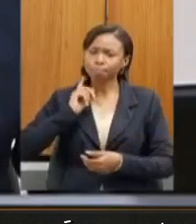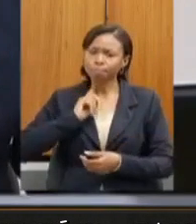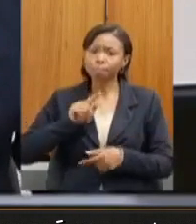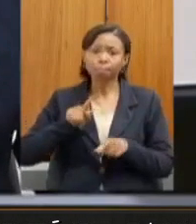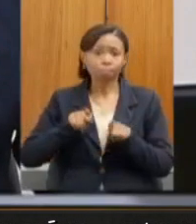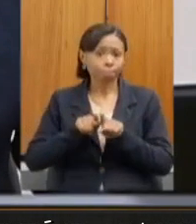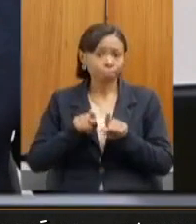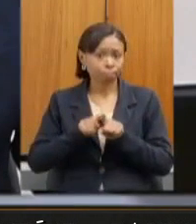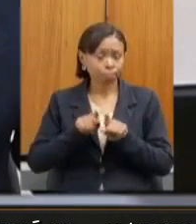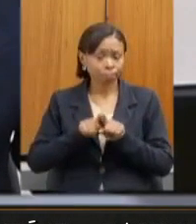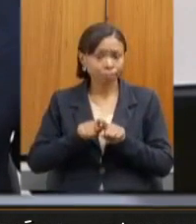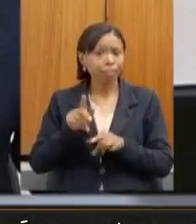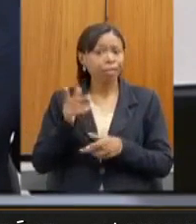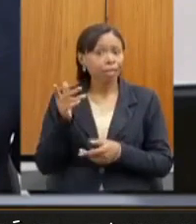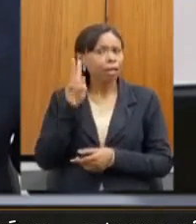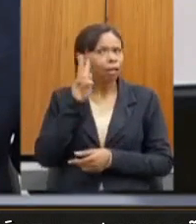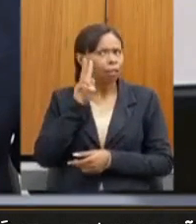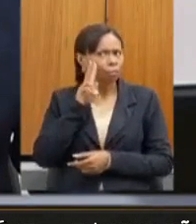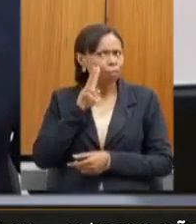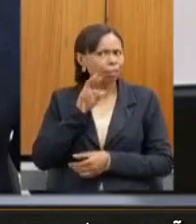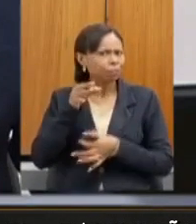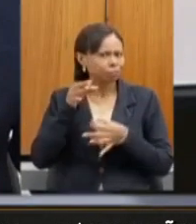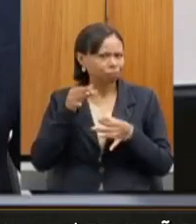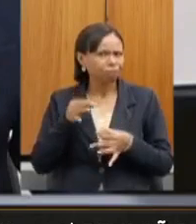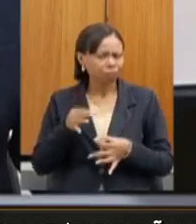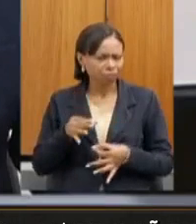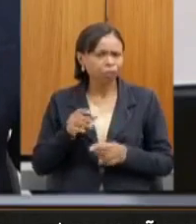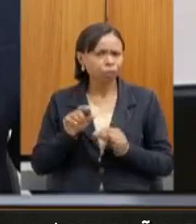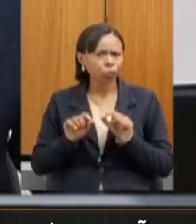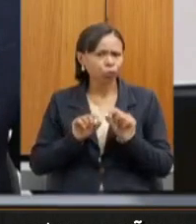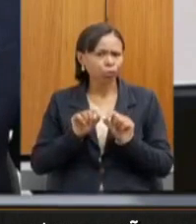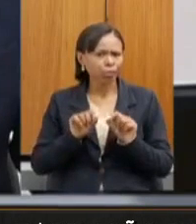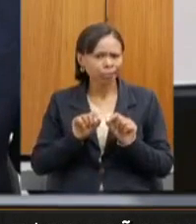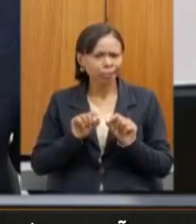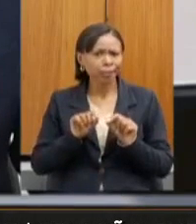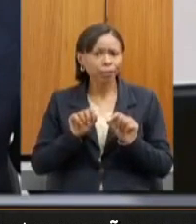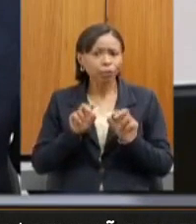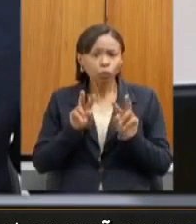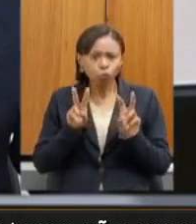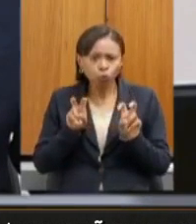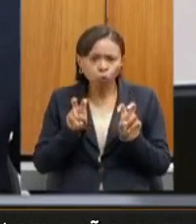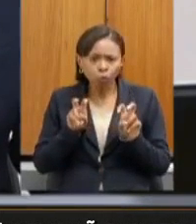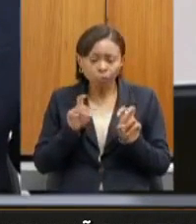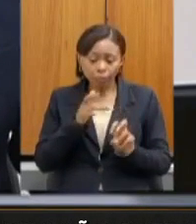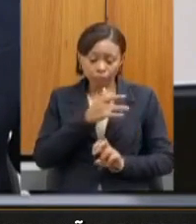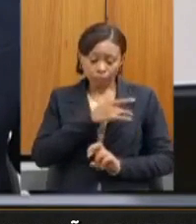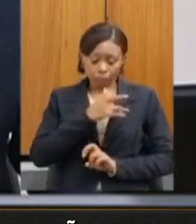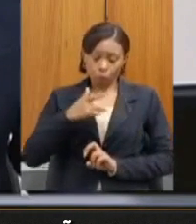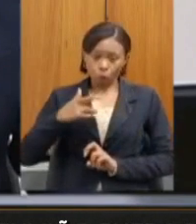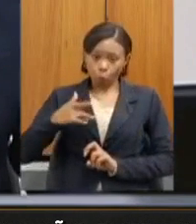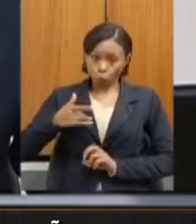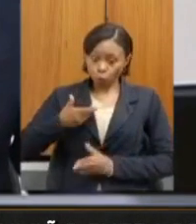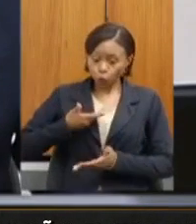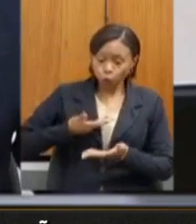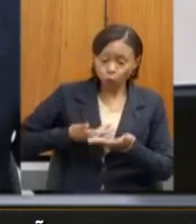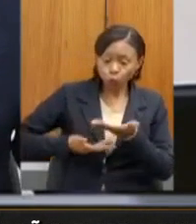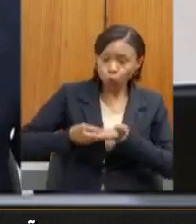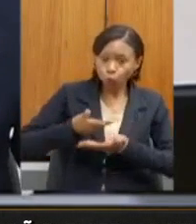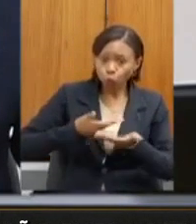aqui, sobre esse conceito que hoje domina o mundo, que é o conceito da saúde única, a indissociação